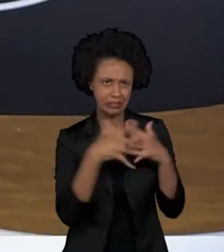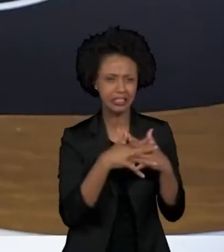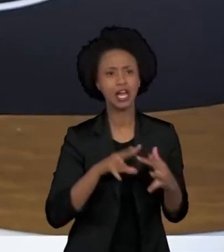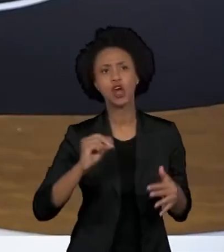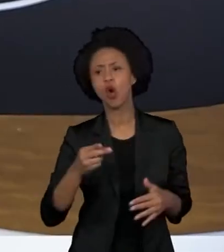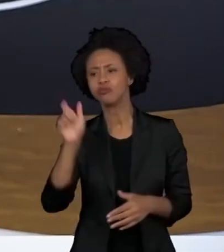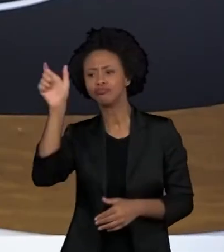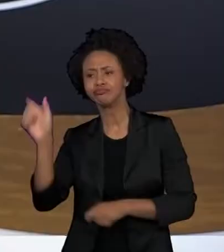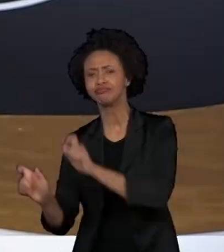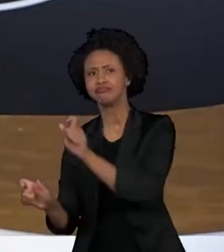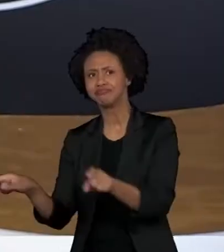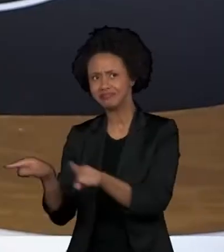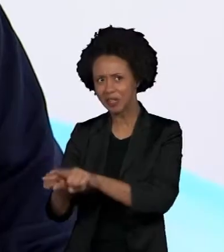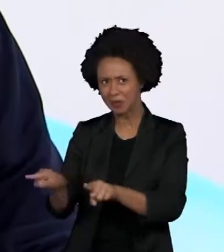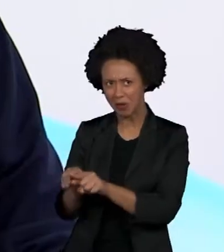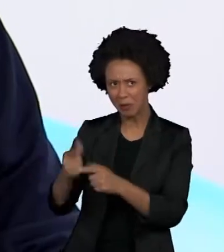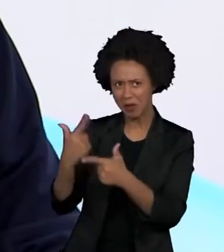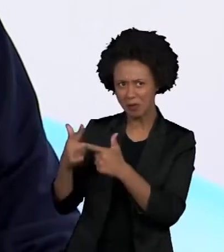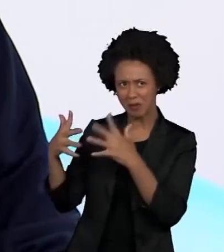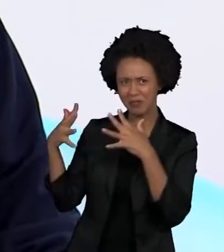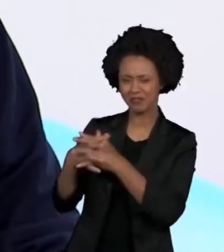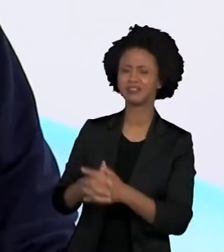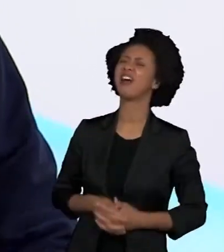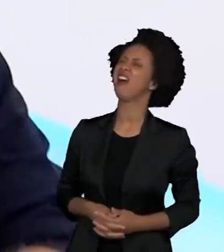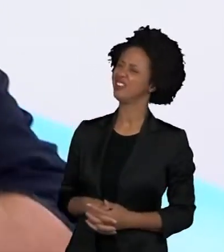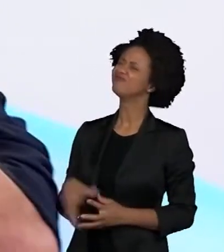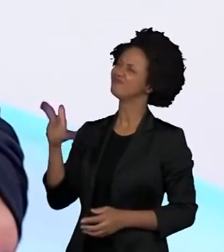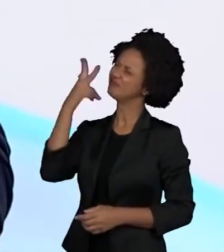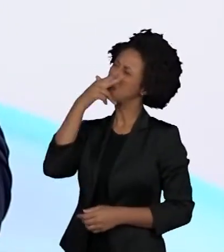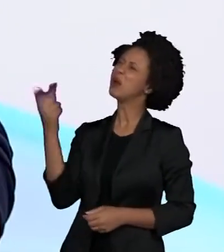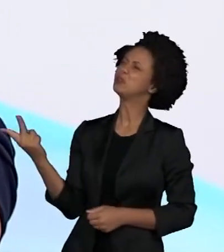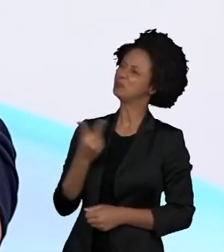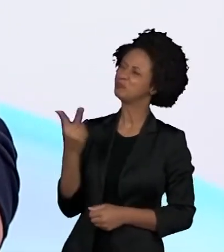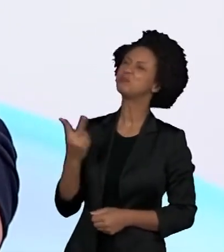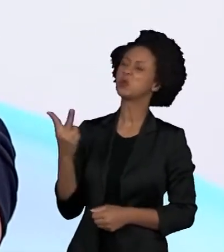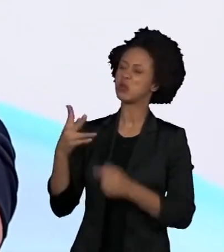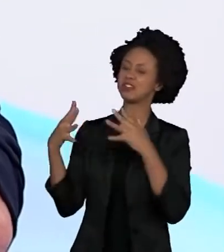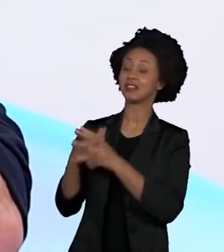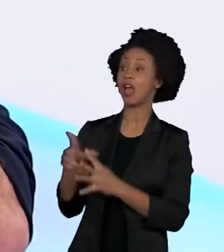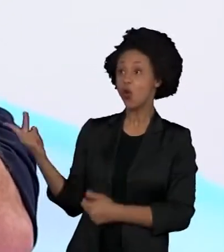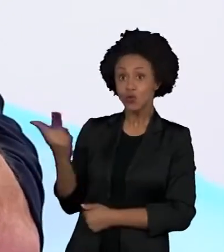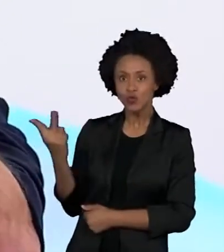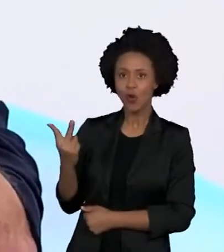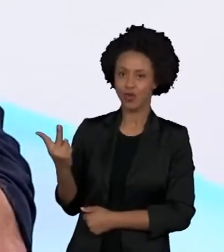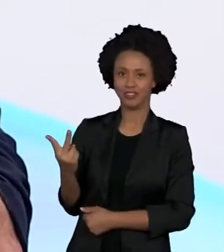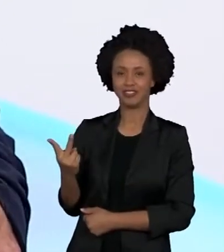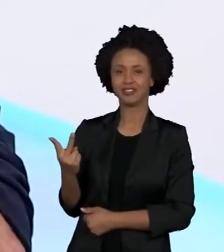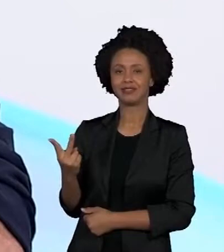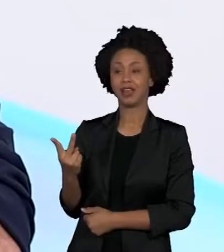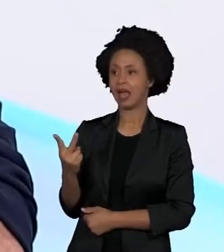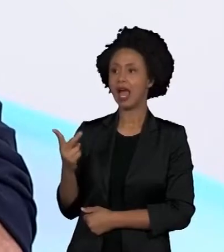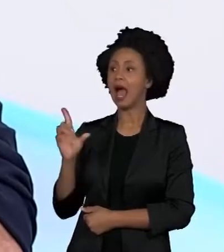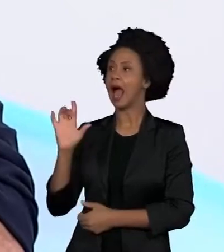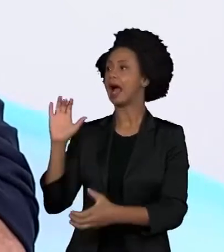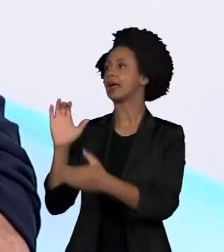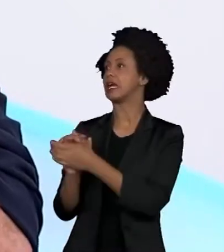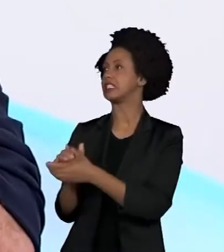crise da meia-idade? Eu acho que eles viviam em crise. É. Eu acho que o barato do Rui e Vani não era só que eles eram um casal.